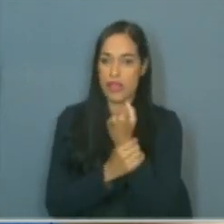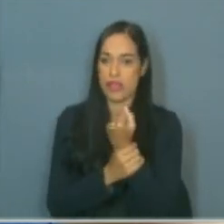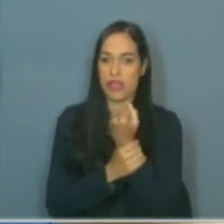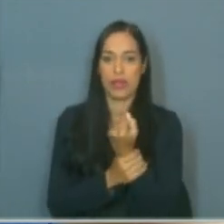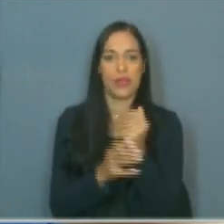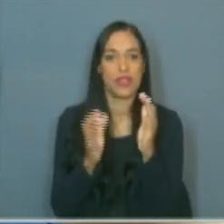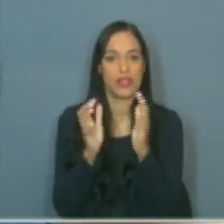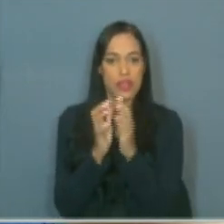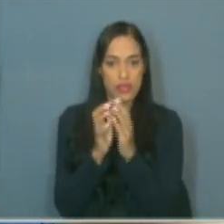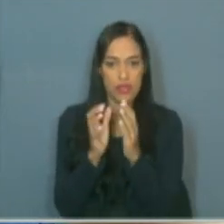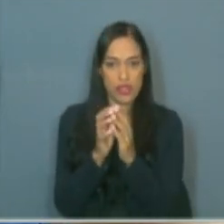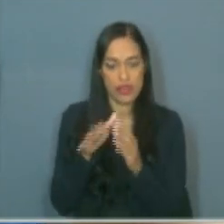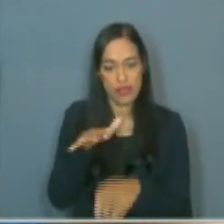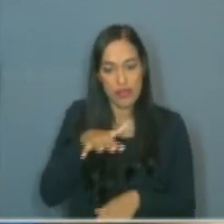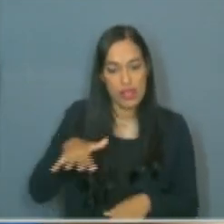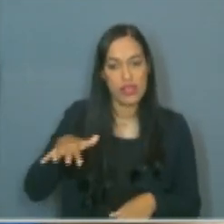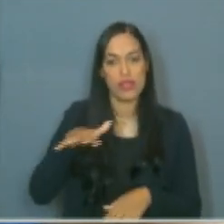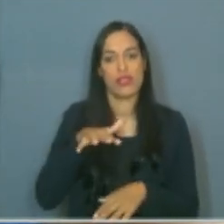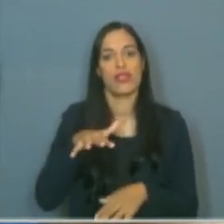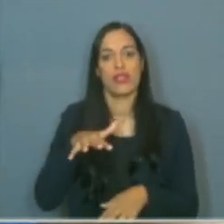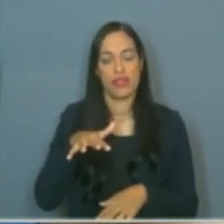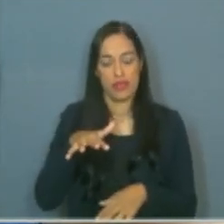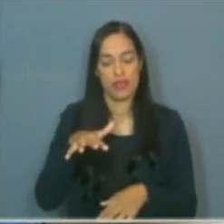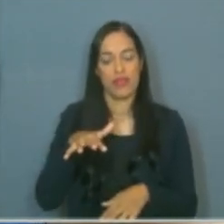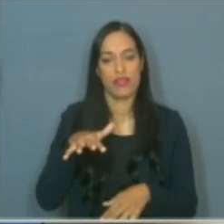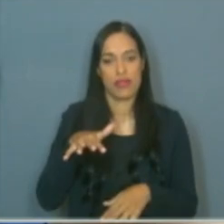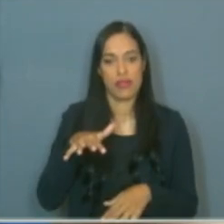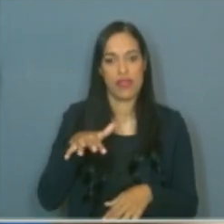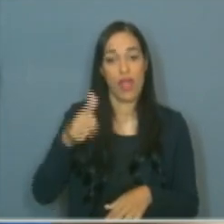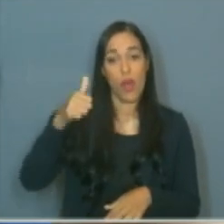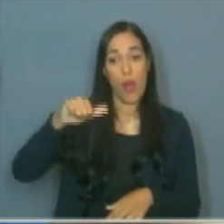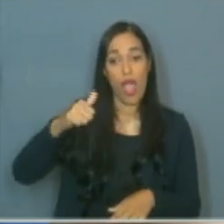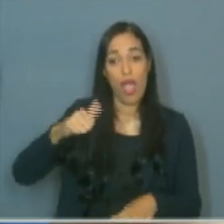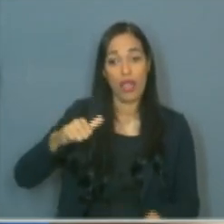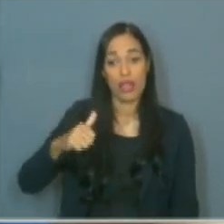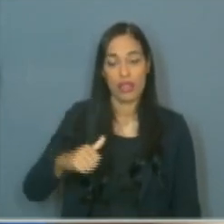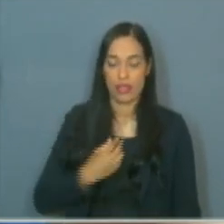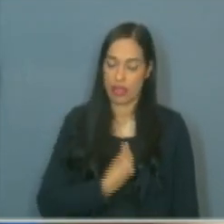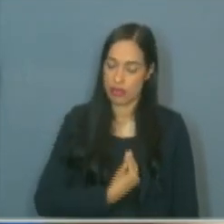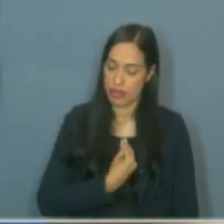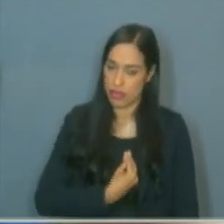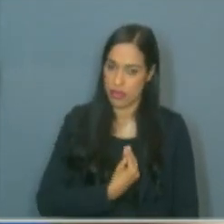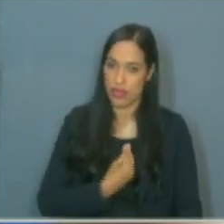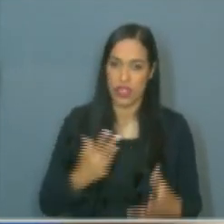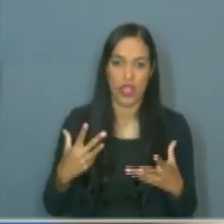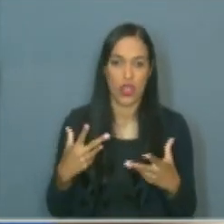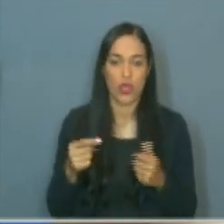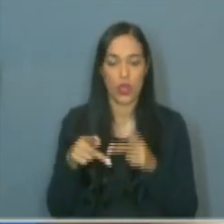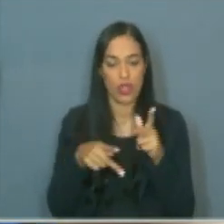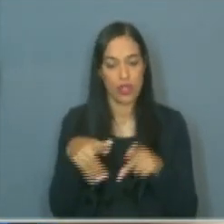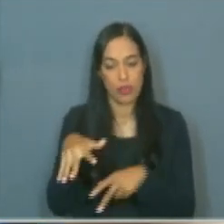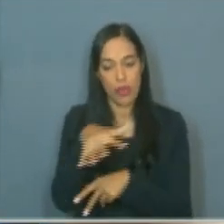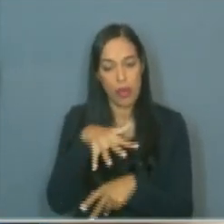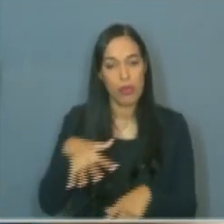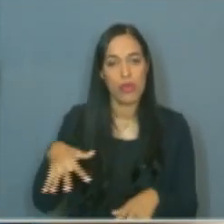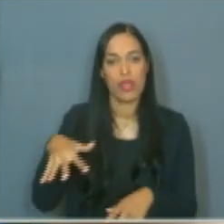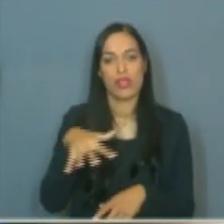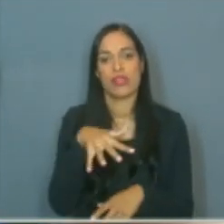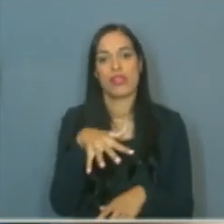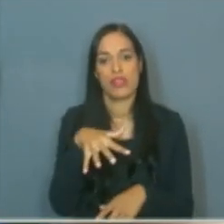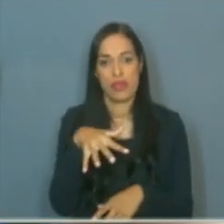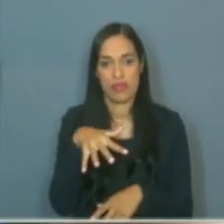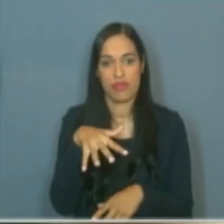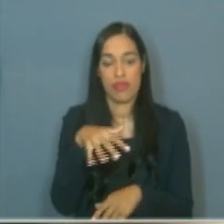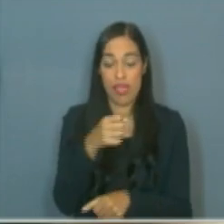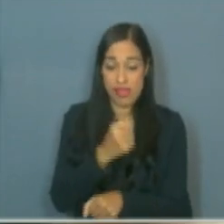recifenses e dos recifenses, bem como com a qualidade de vida de toda a população, uma vez que essas